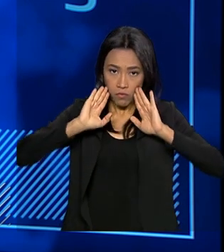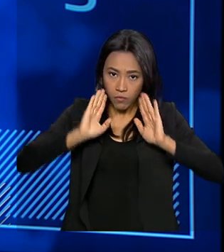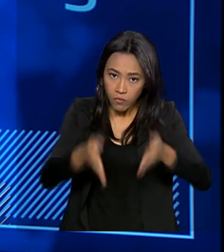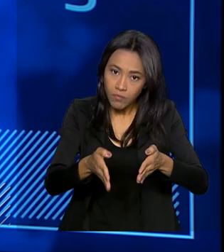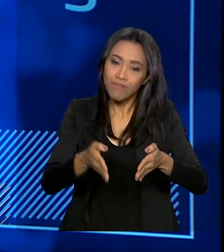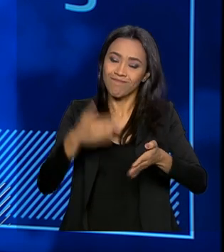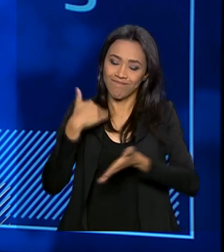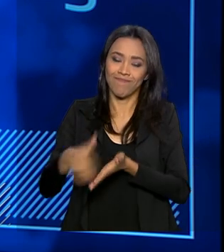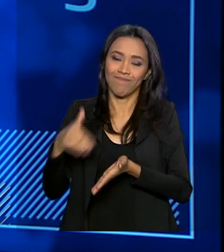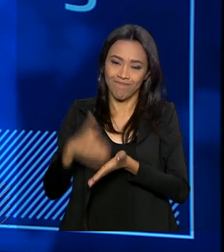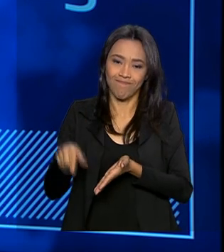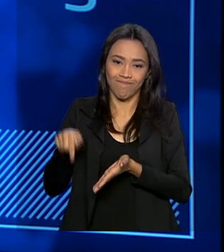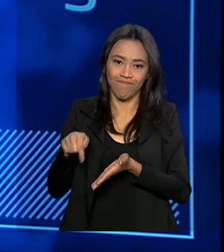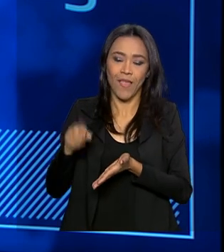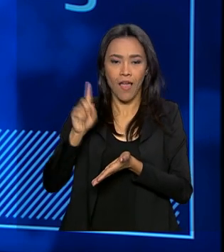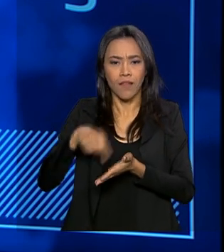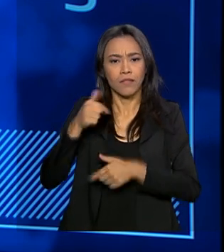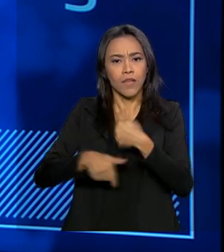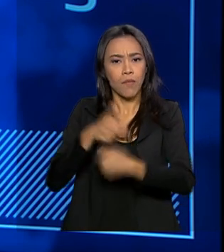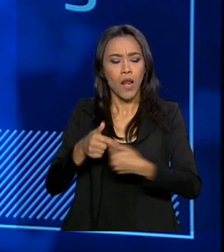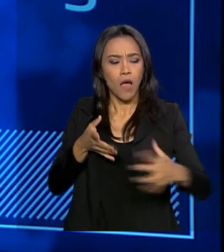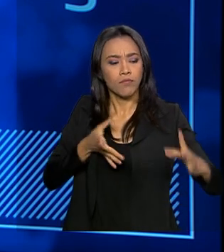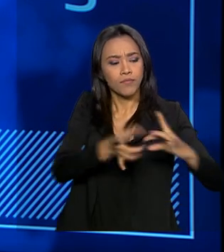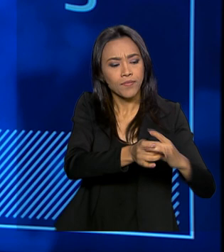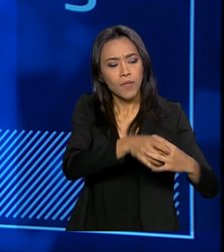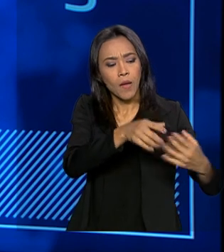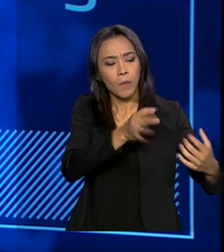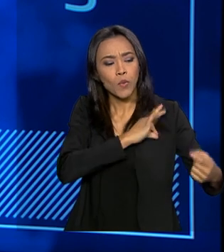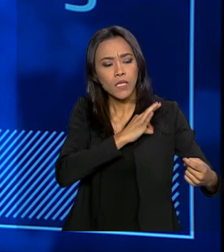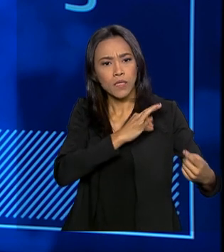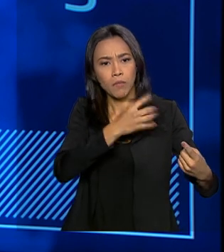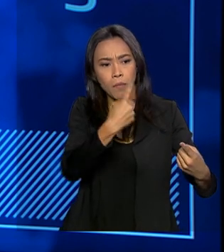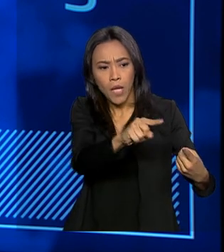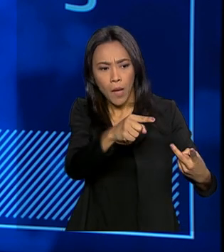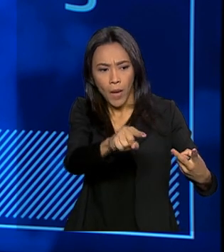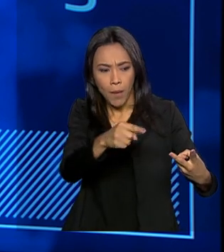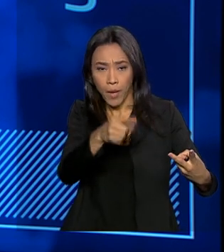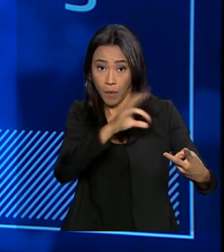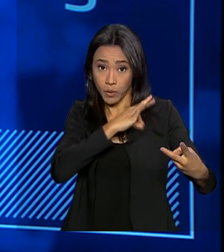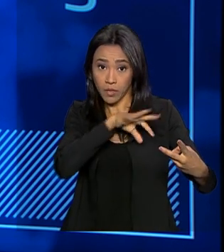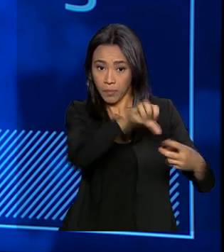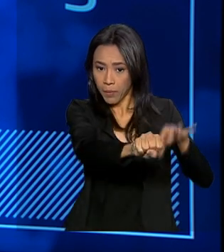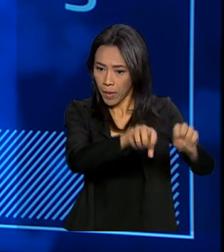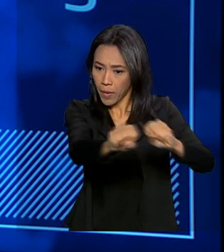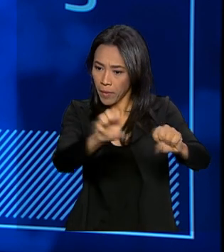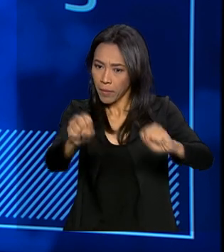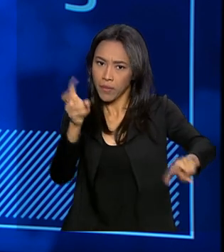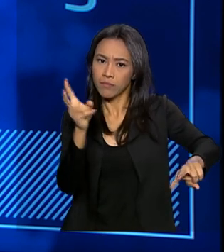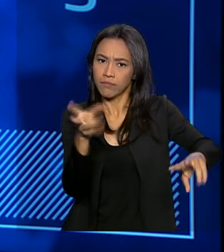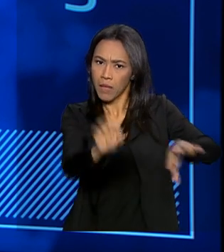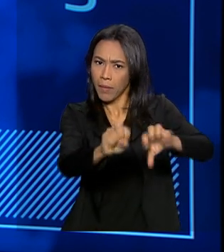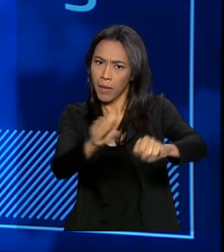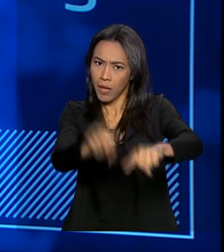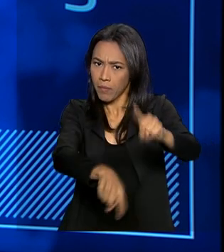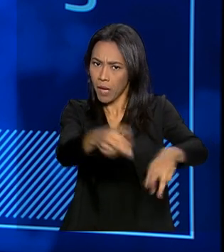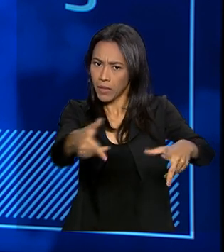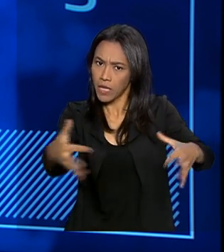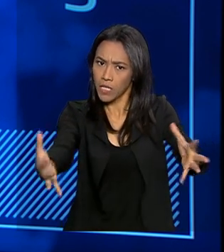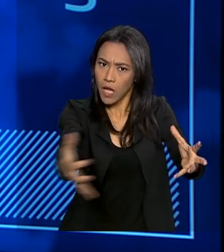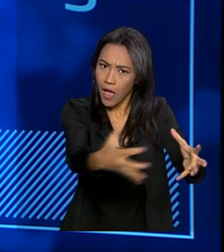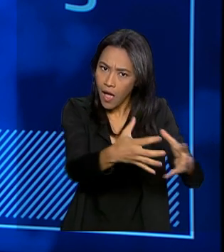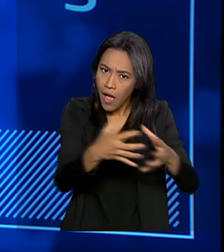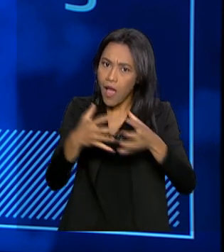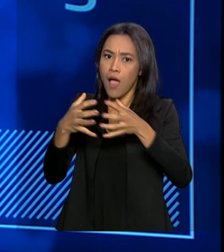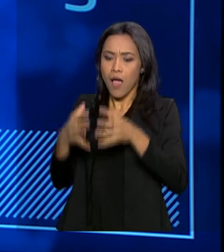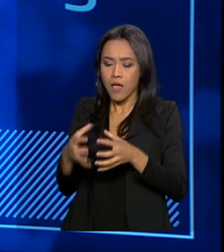juntamente com as polícias na área de apreensão de bens. A polícia faz a apreensão, nós fazemos a destinação desse recurso e retornamos